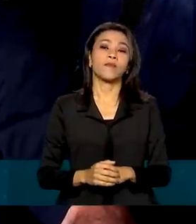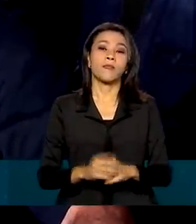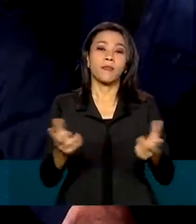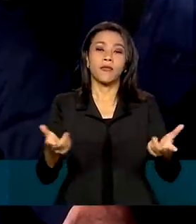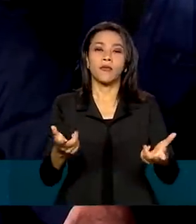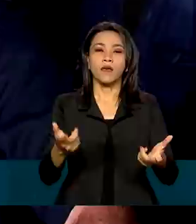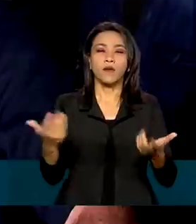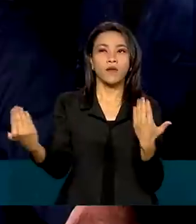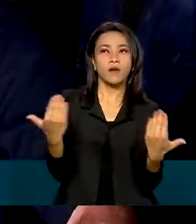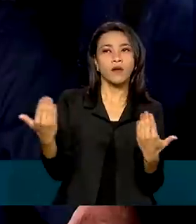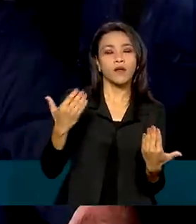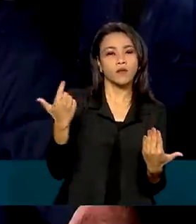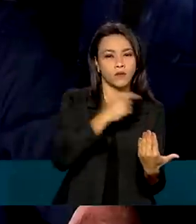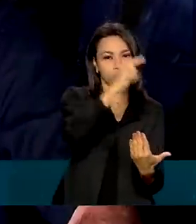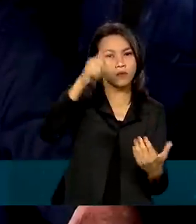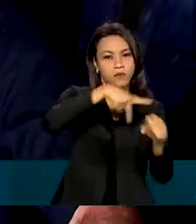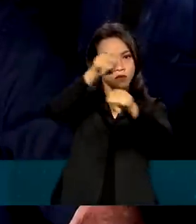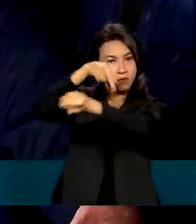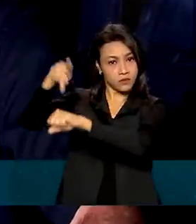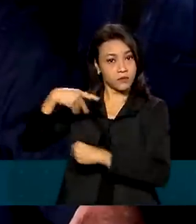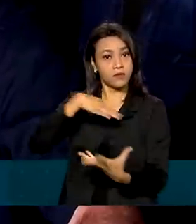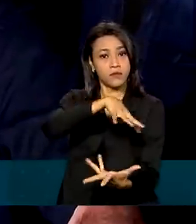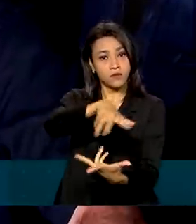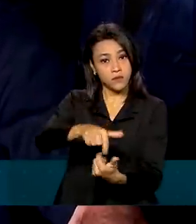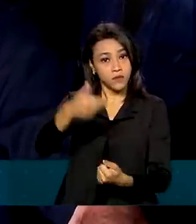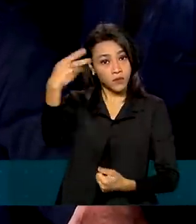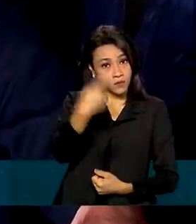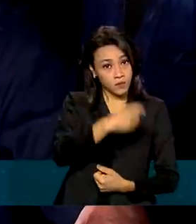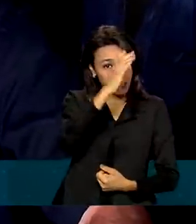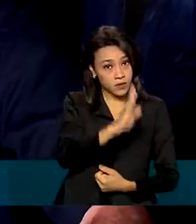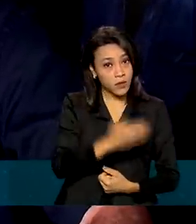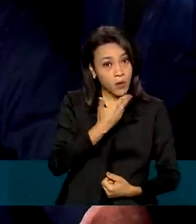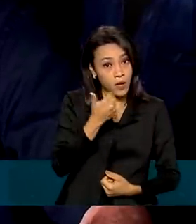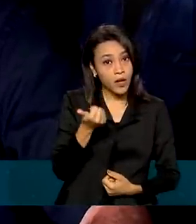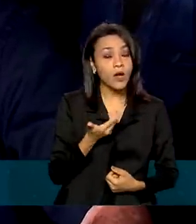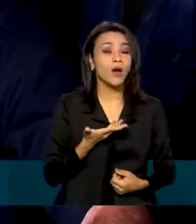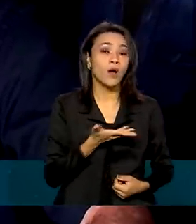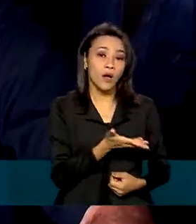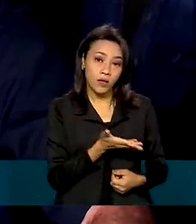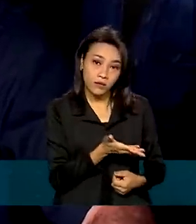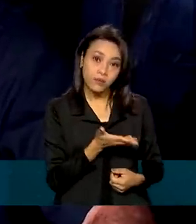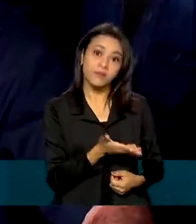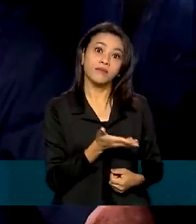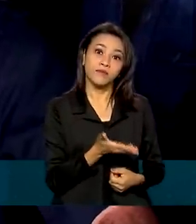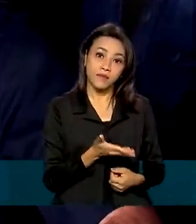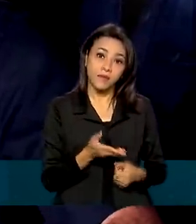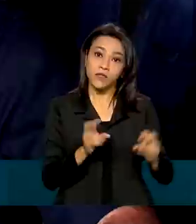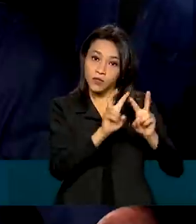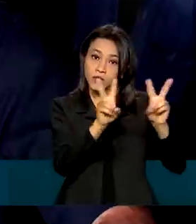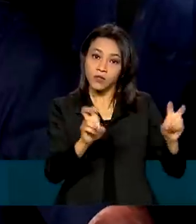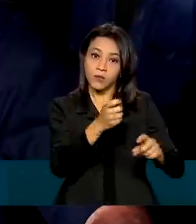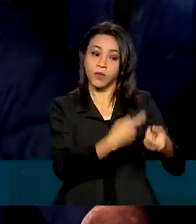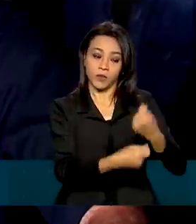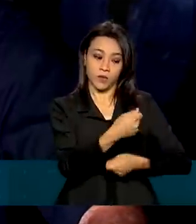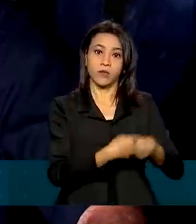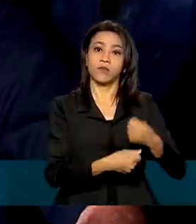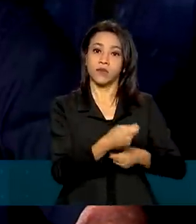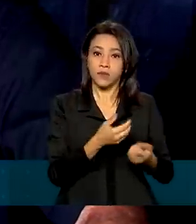dos demais países do mundo, é o que melhor se saiu, está saindo na questão da economia.